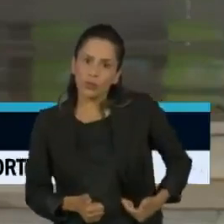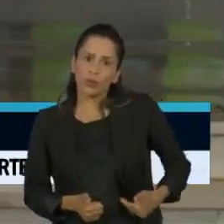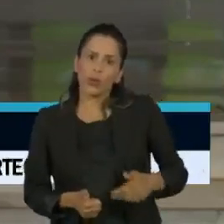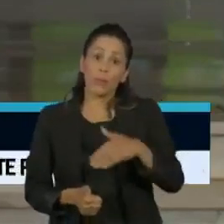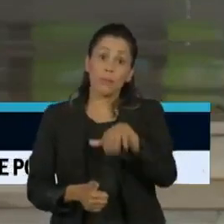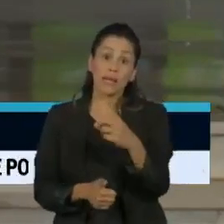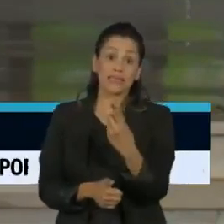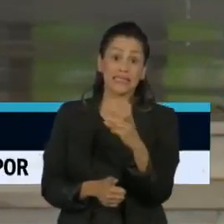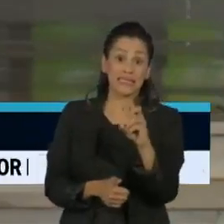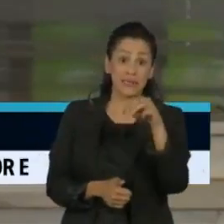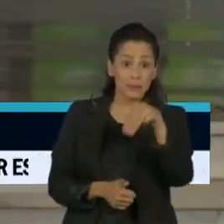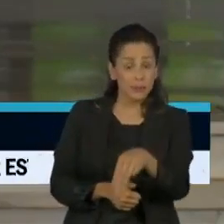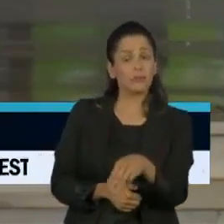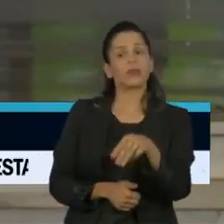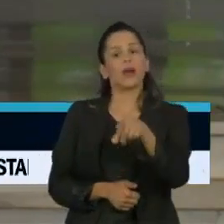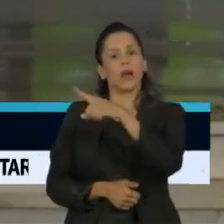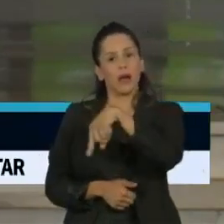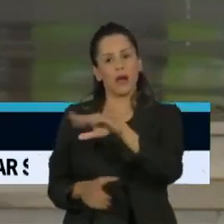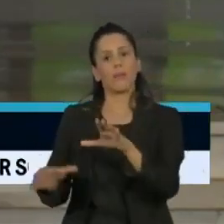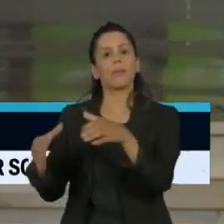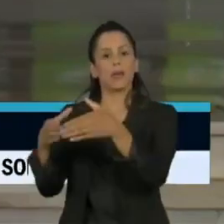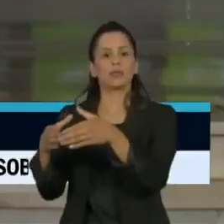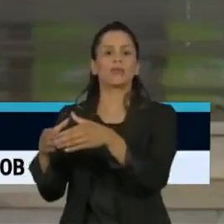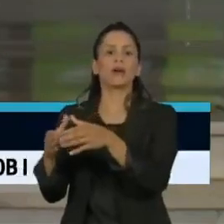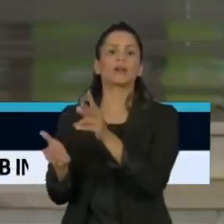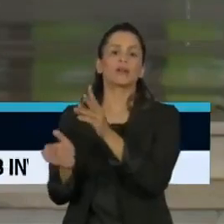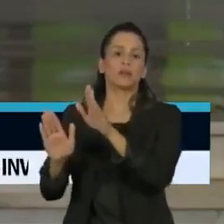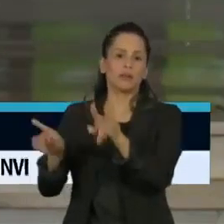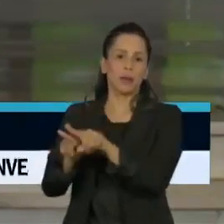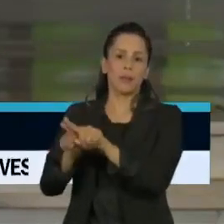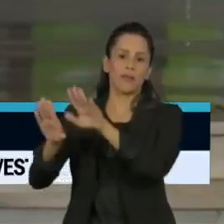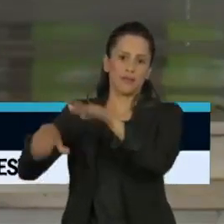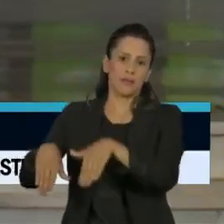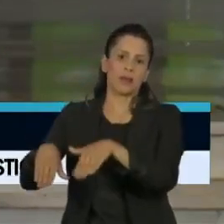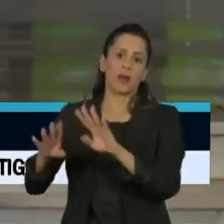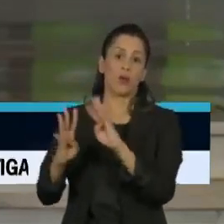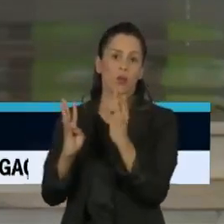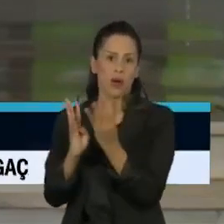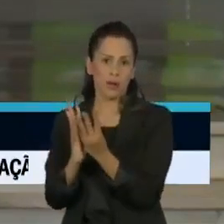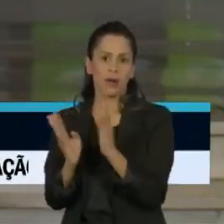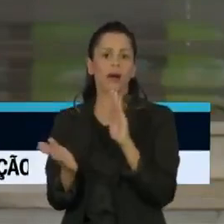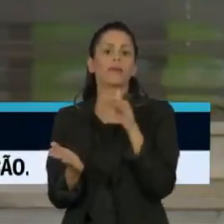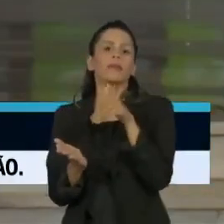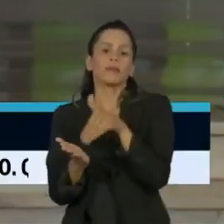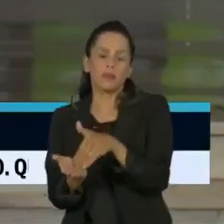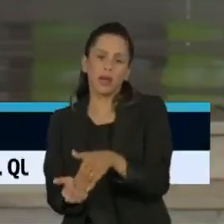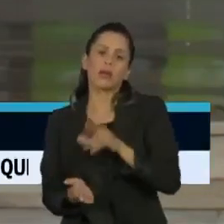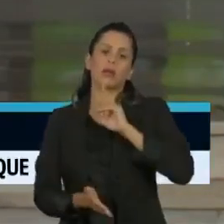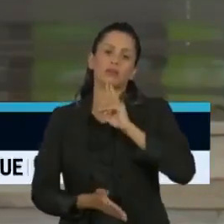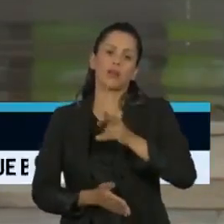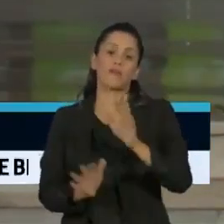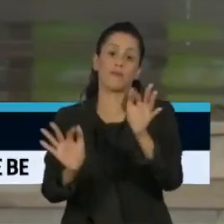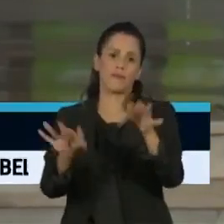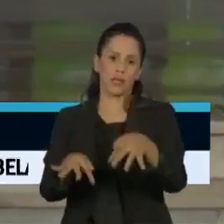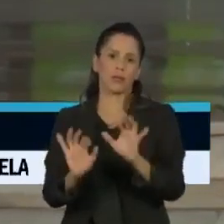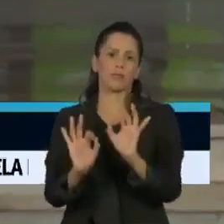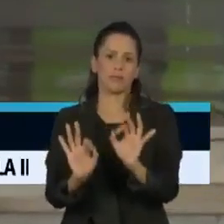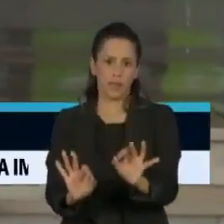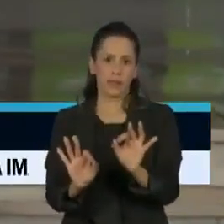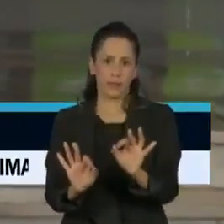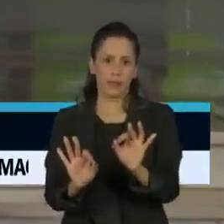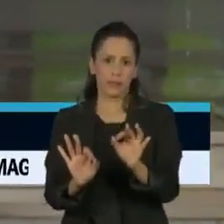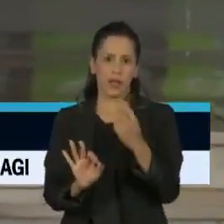minutos serão, então, mantidas em quarentena até o resultado final dos